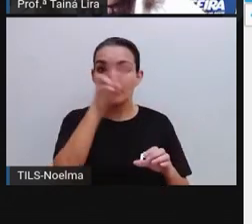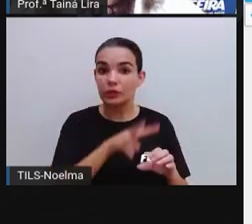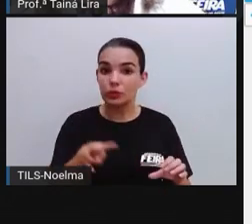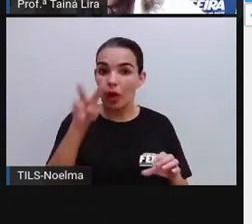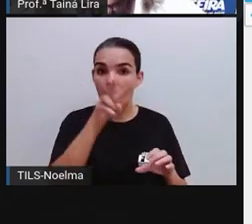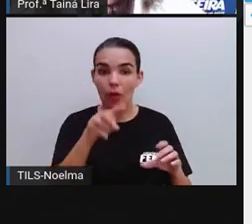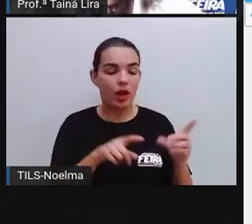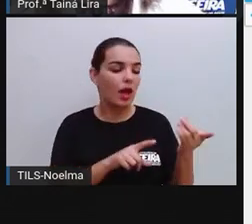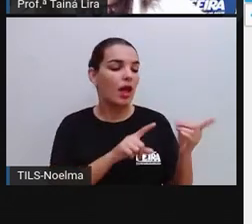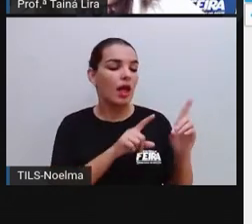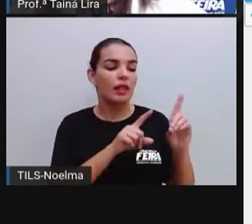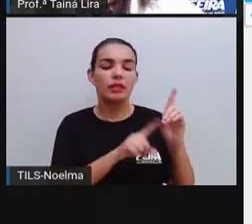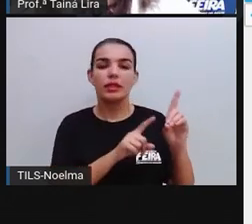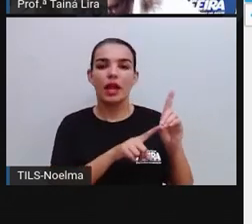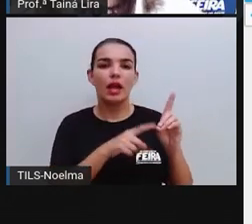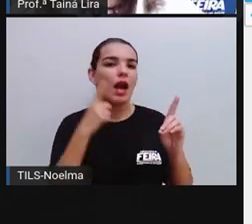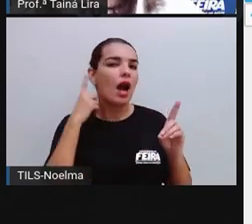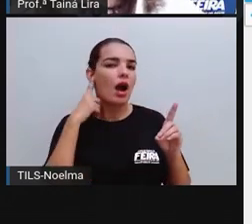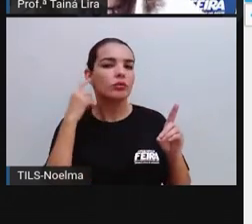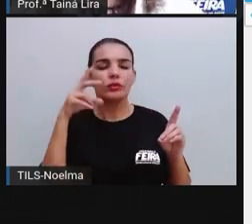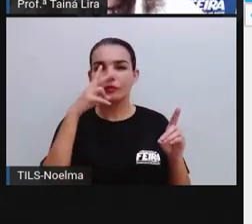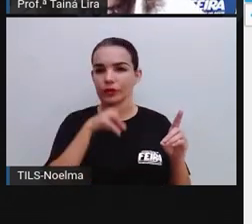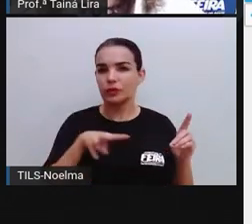visual ou audiovisual?